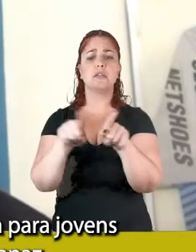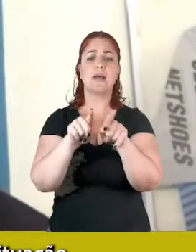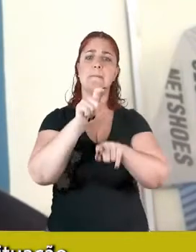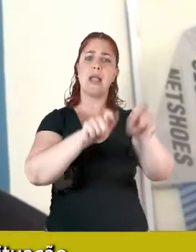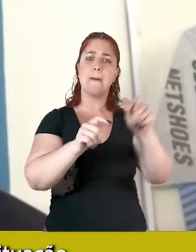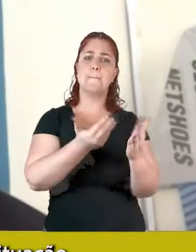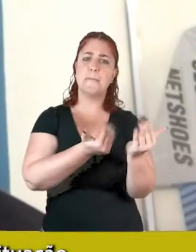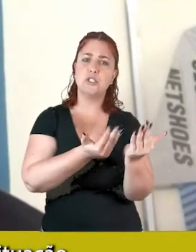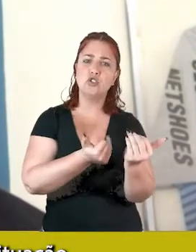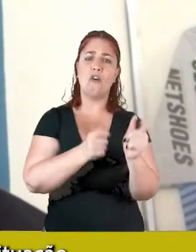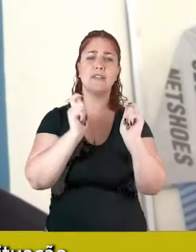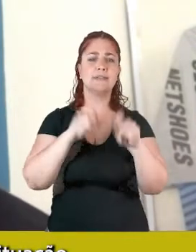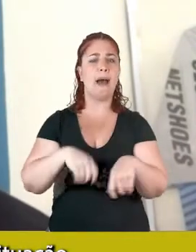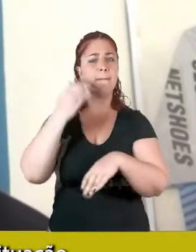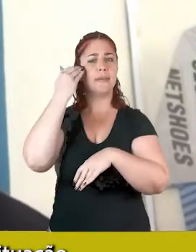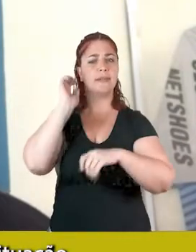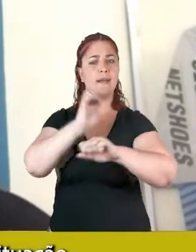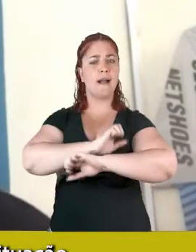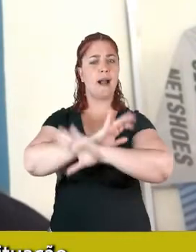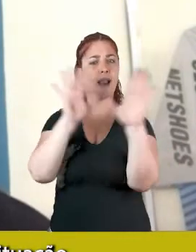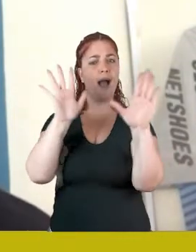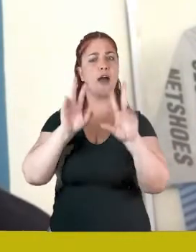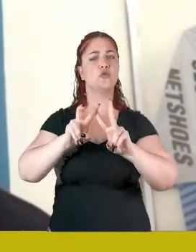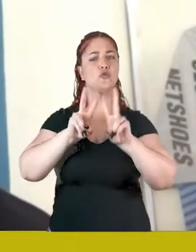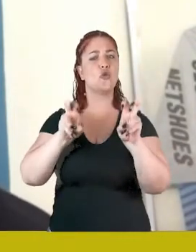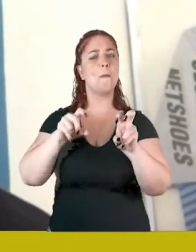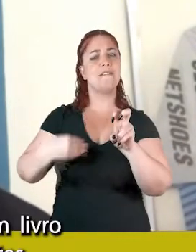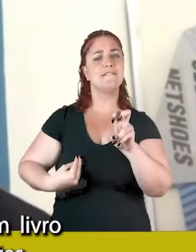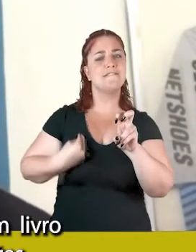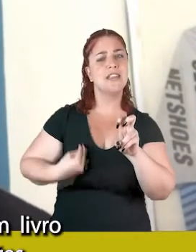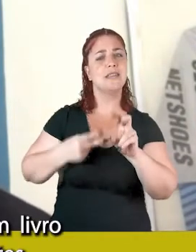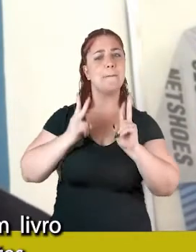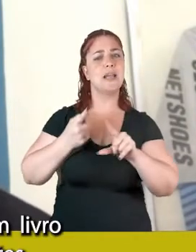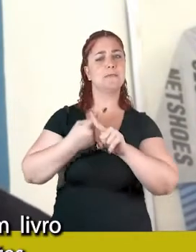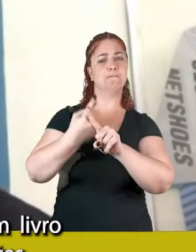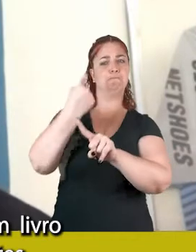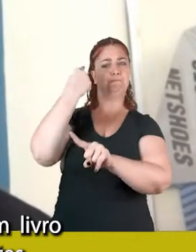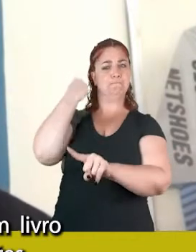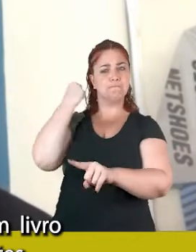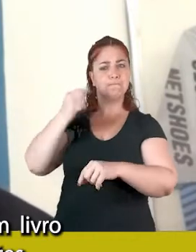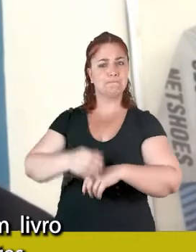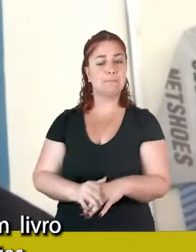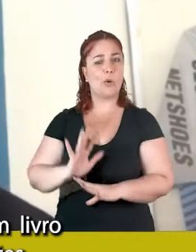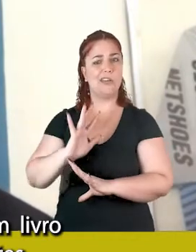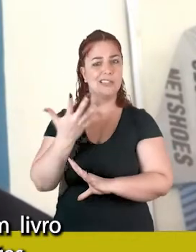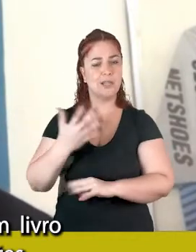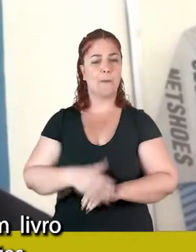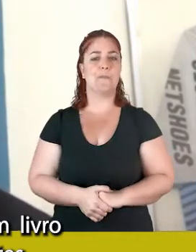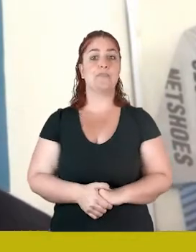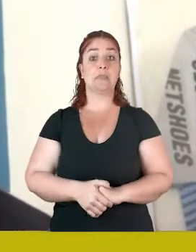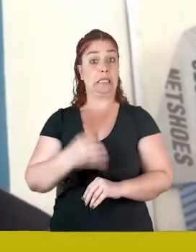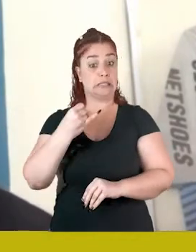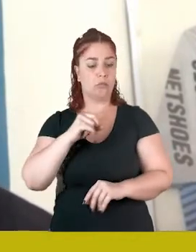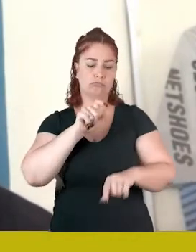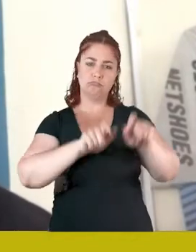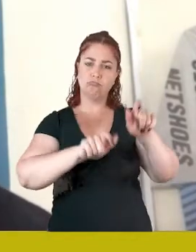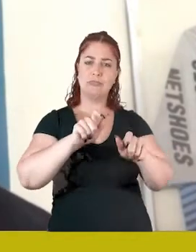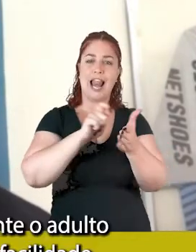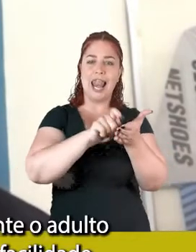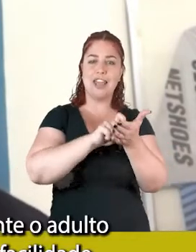capaz de comprimir a situação, e se eu escrever um livro para adolescentes,